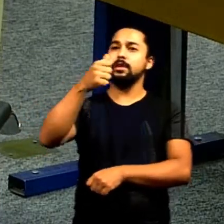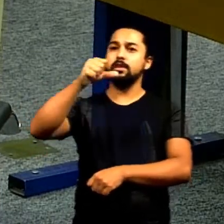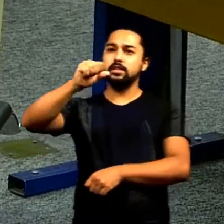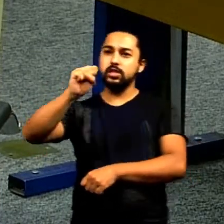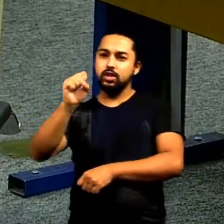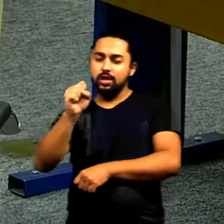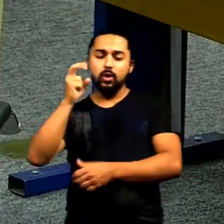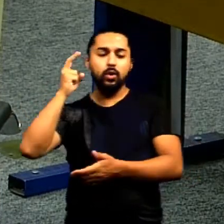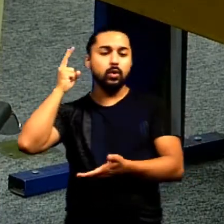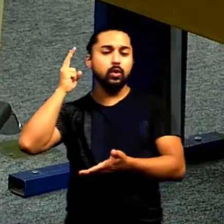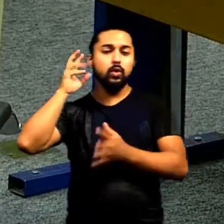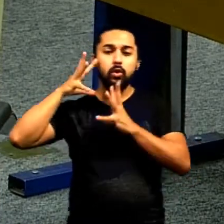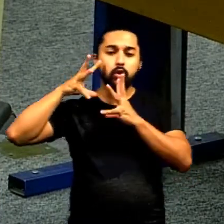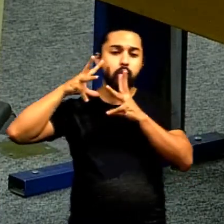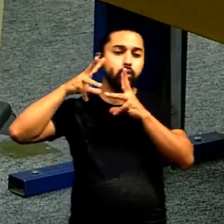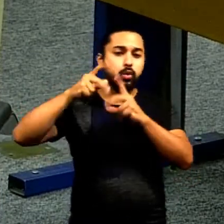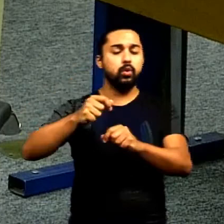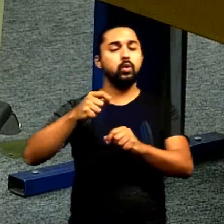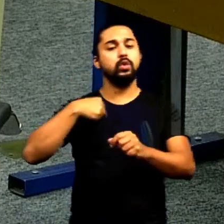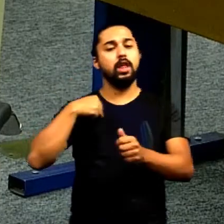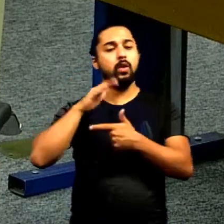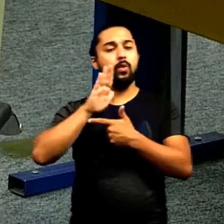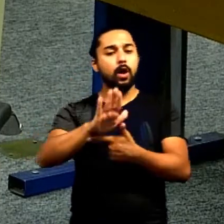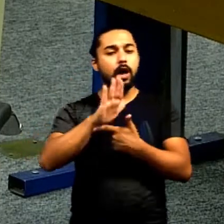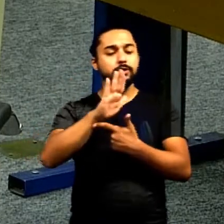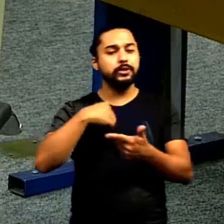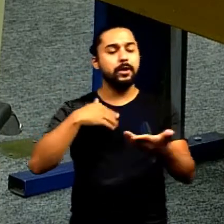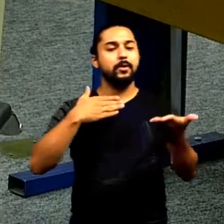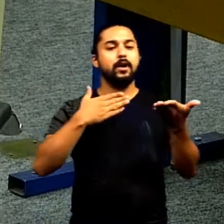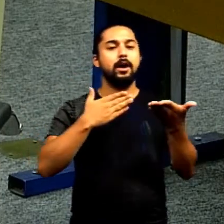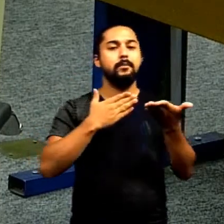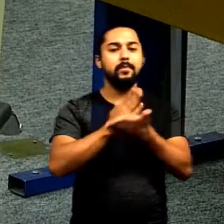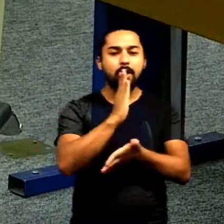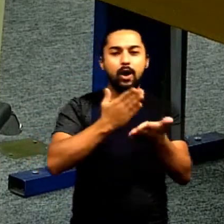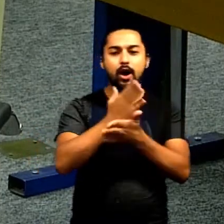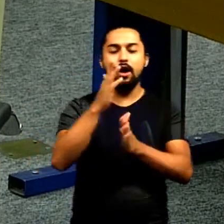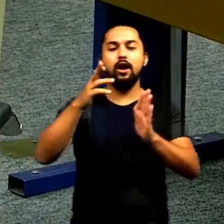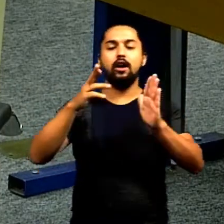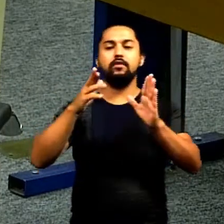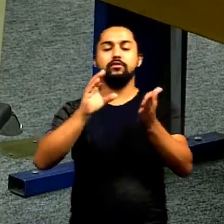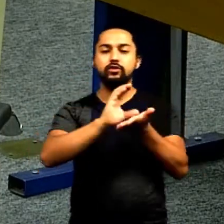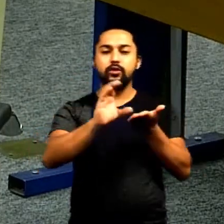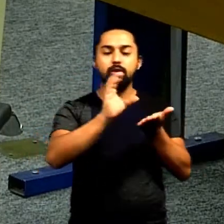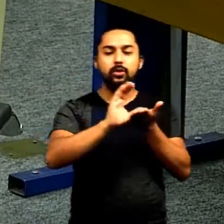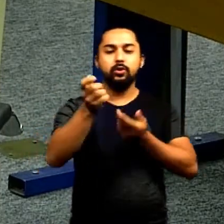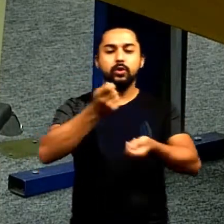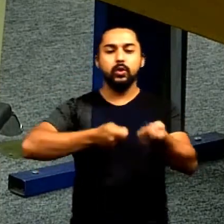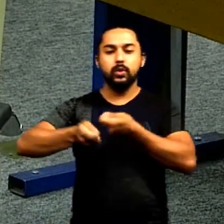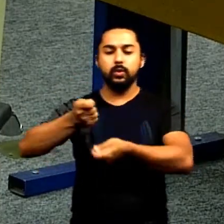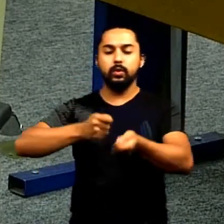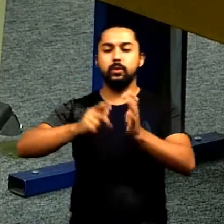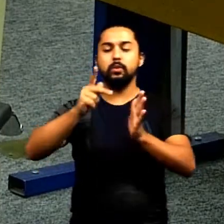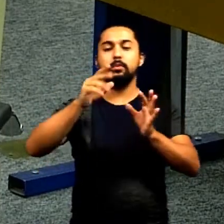tudo que se faz em Goiânia tem meu dedo que eu que aprovo recurso eu que aprovo orçamento eu que aprovo plano